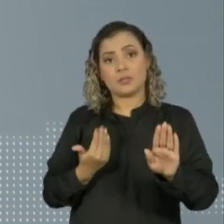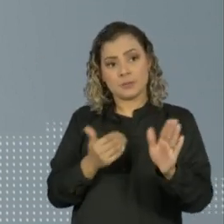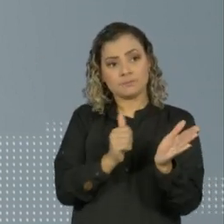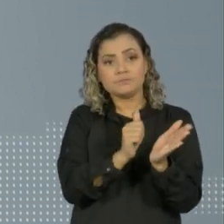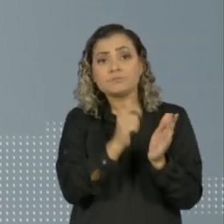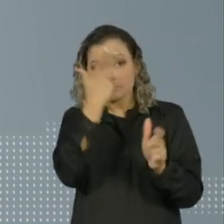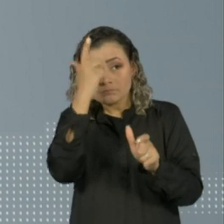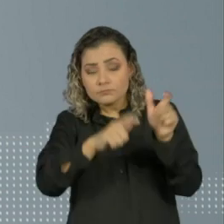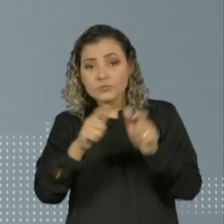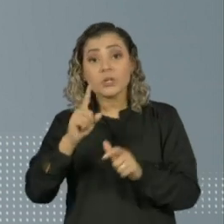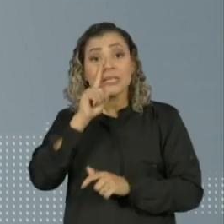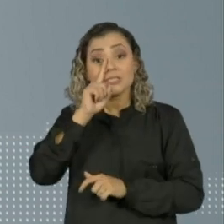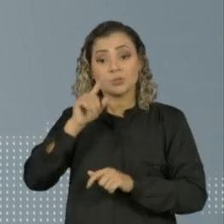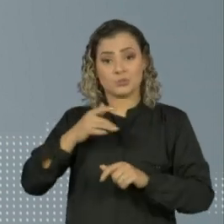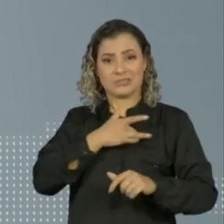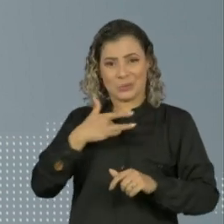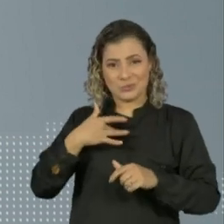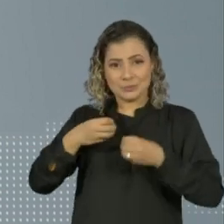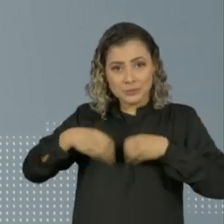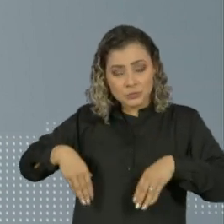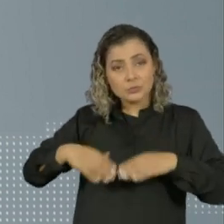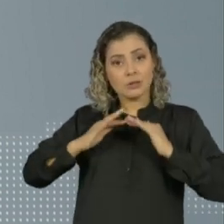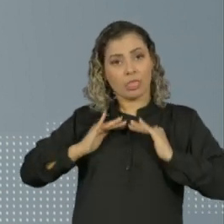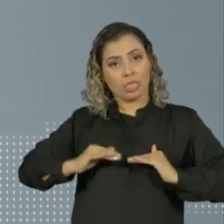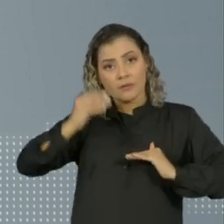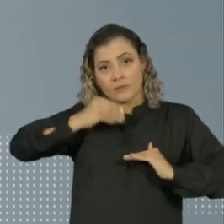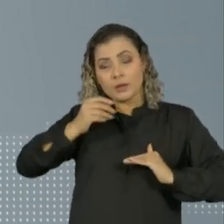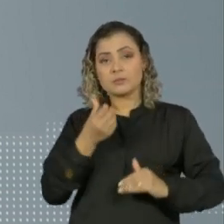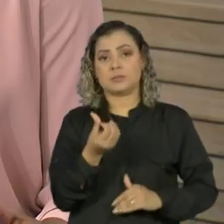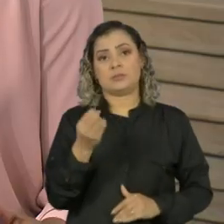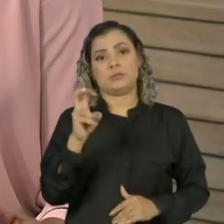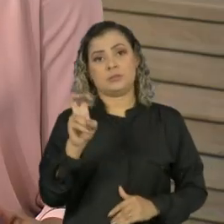empregados do grupo de risco por 65%. Acesse www.fema